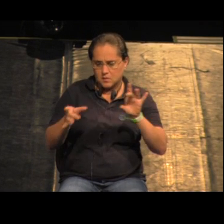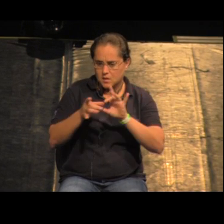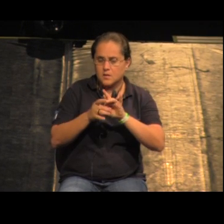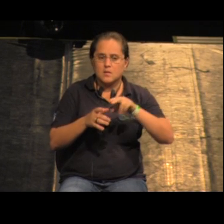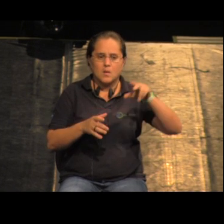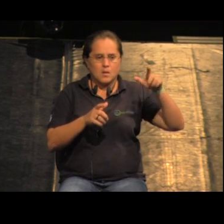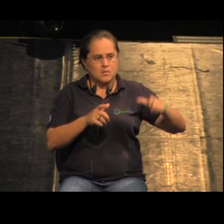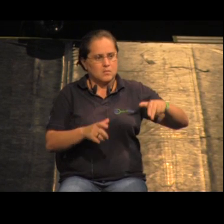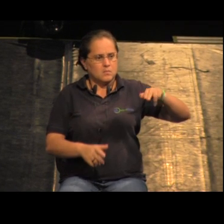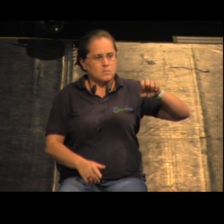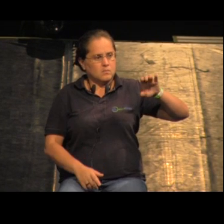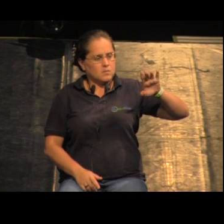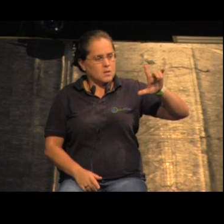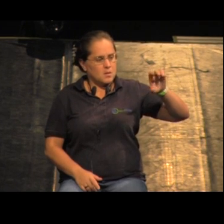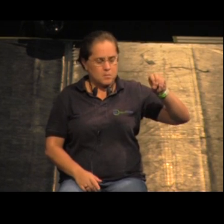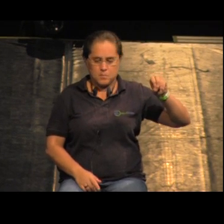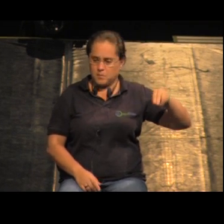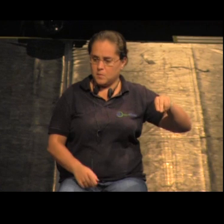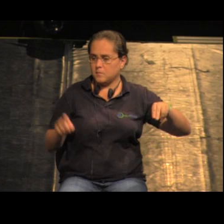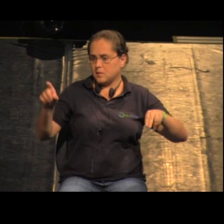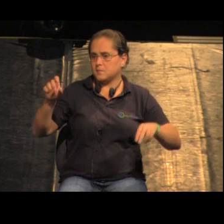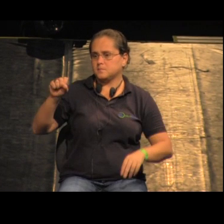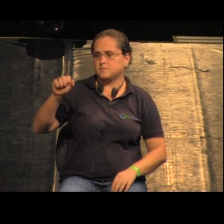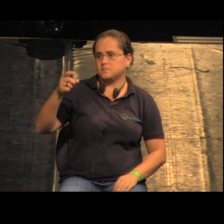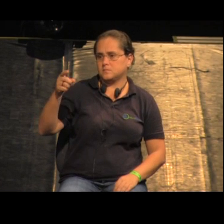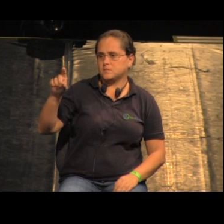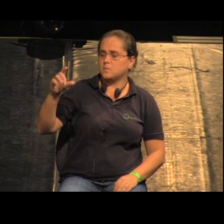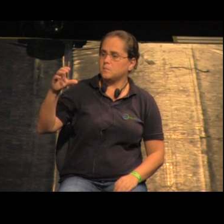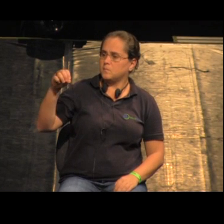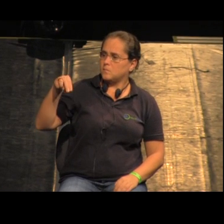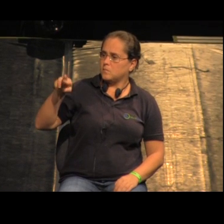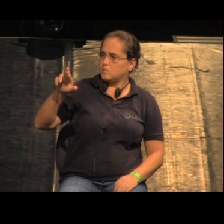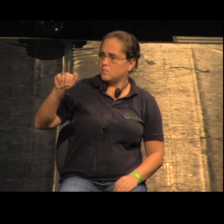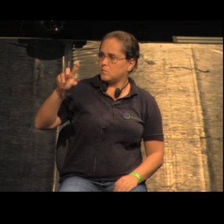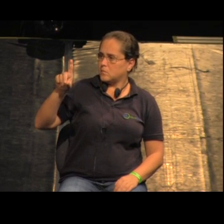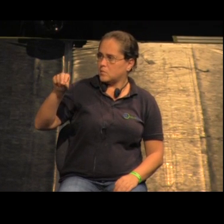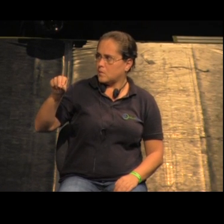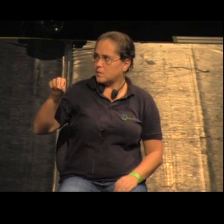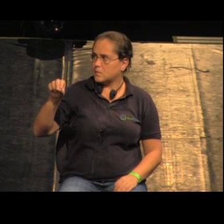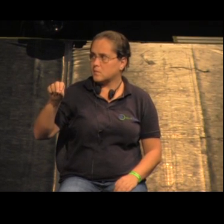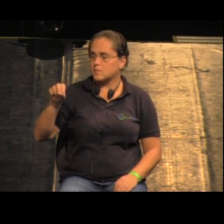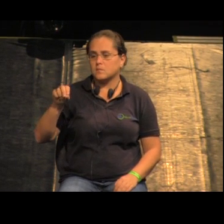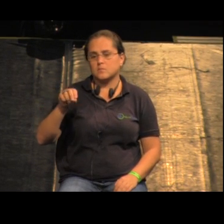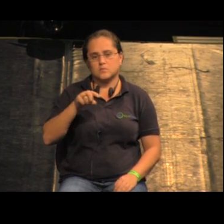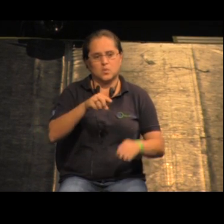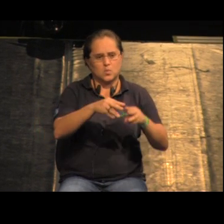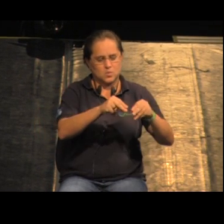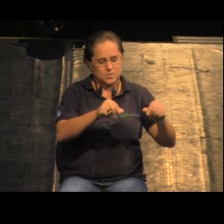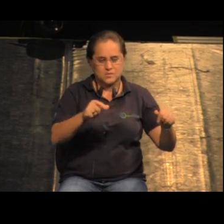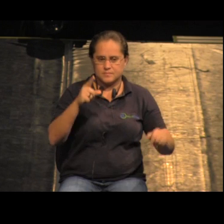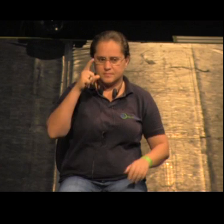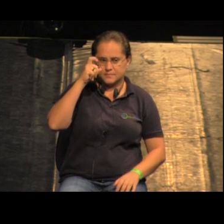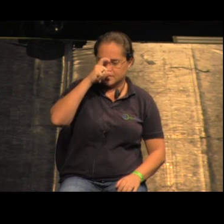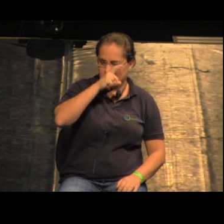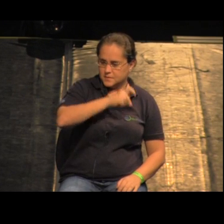do Leblon com São Conrado porque existe uma dificuldade geotécnica muito grande aqui geotécnica quer dizer o solo é muito complicado